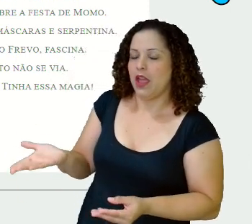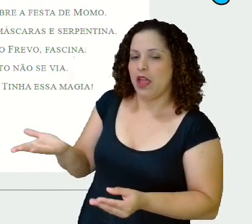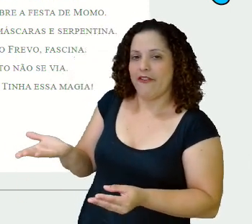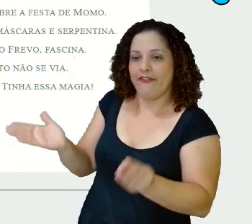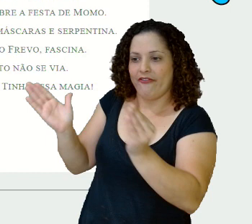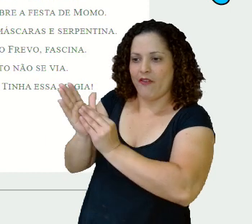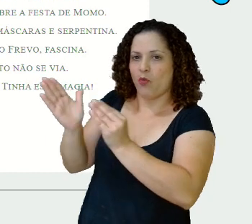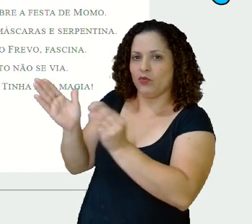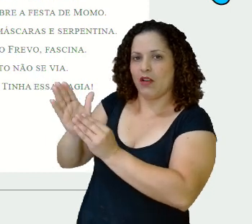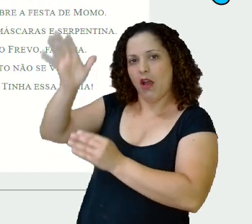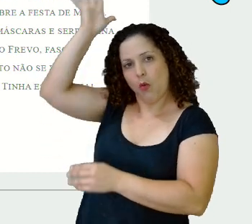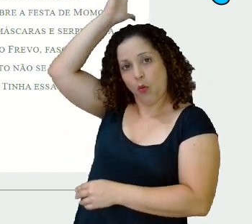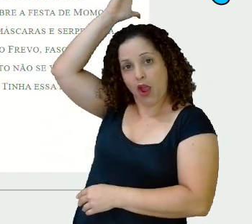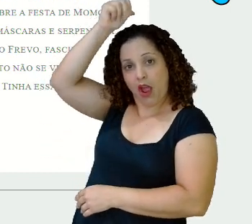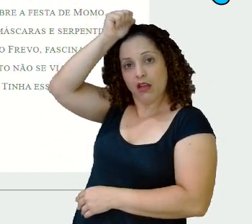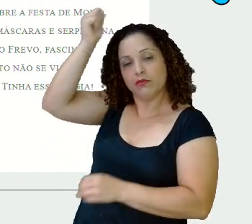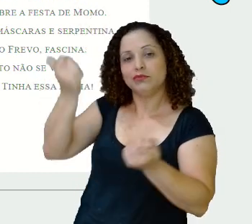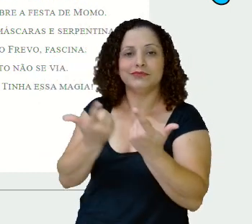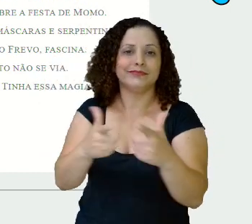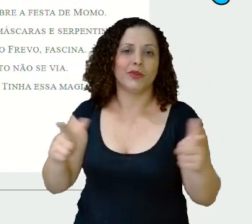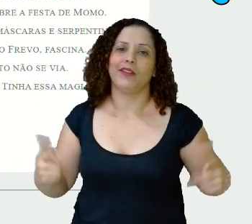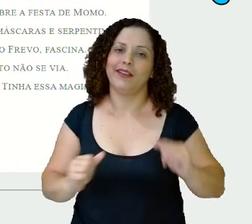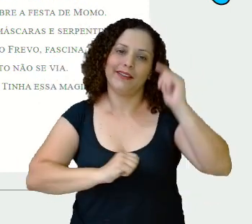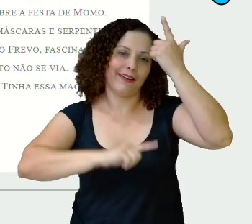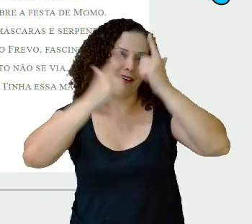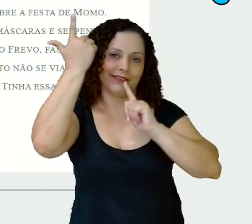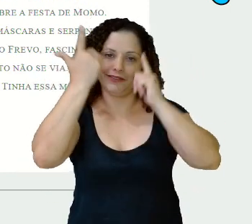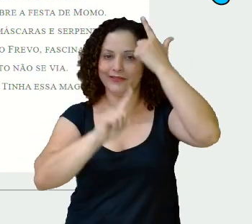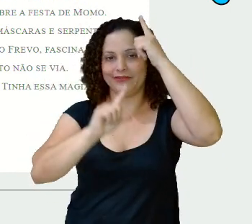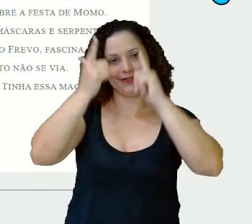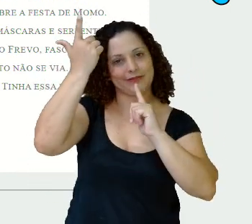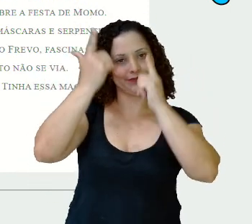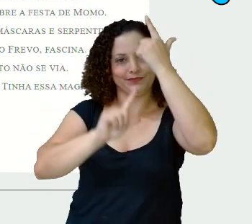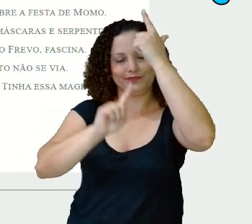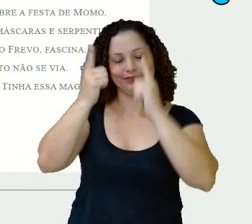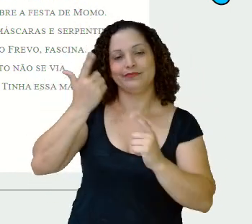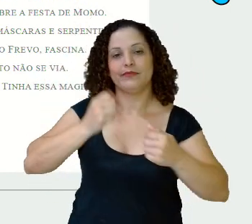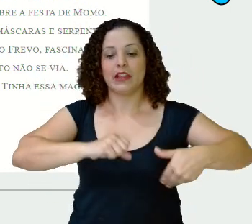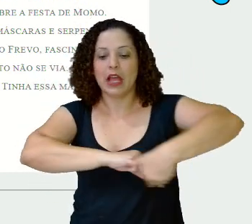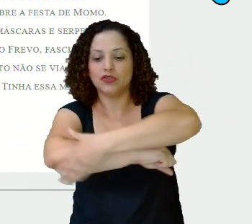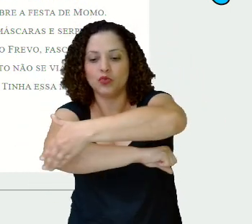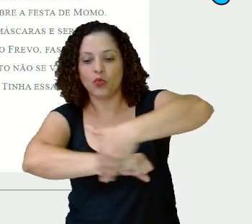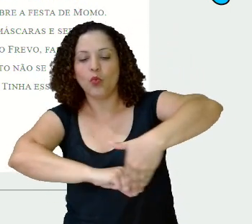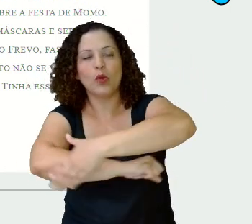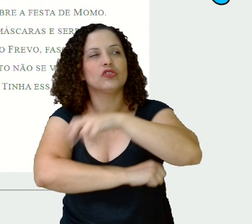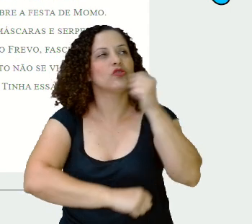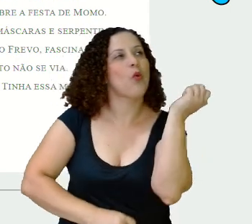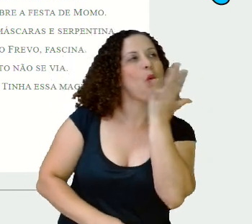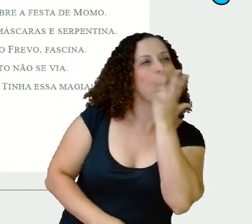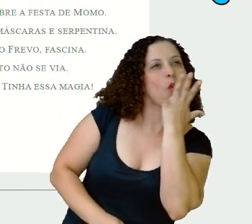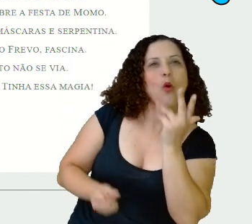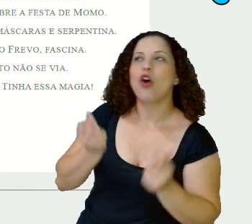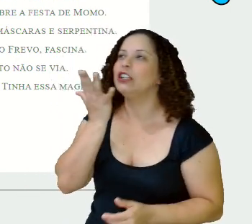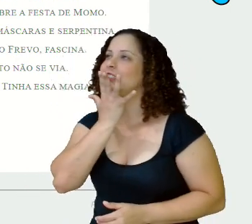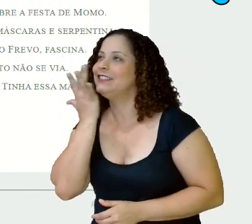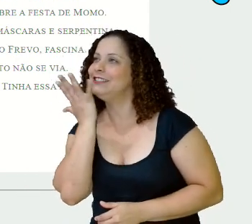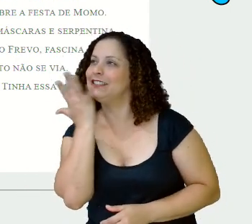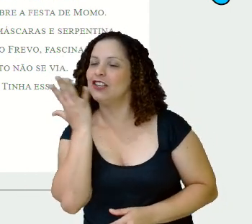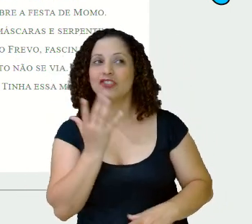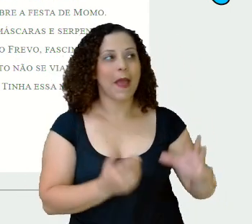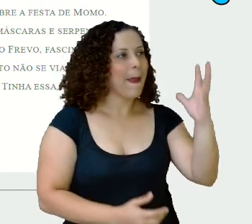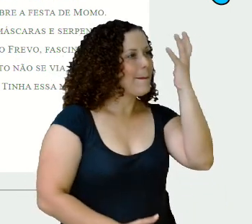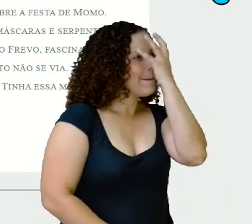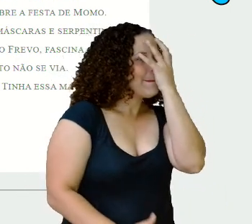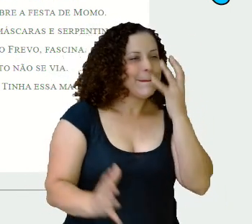festa de Momo As ruas bem enfeitadas, muitas máscaras e